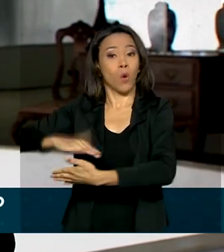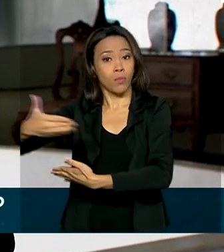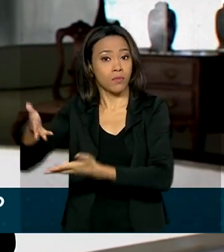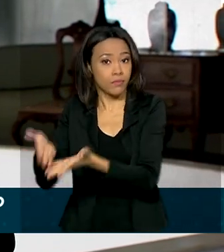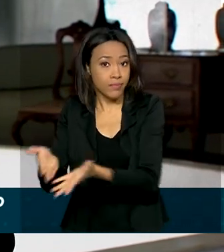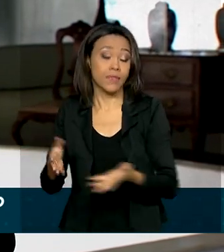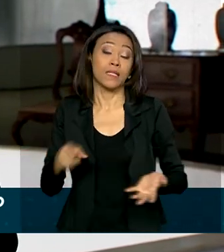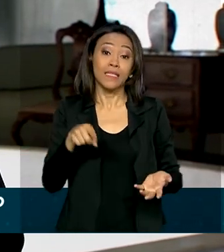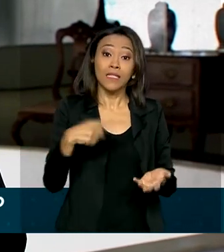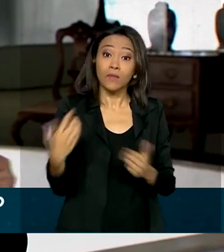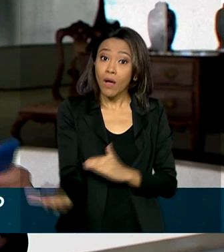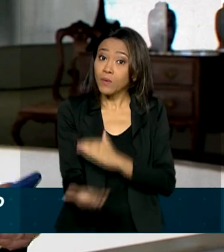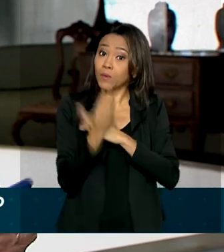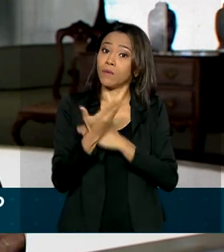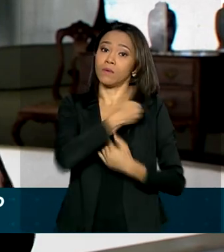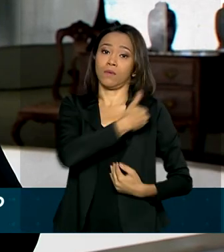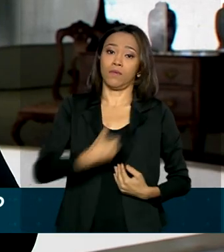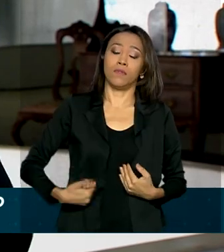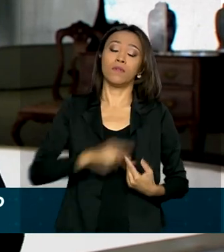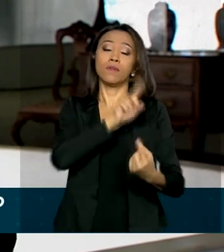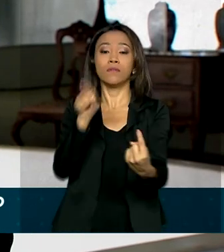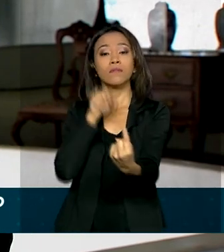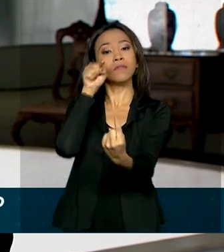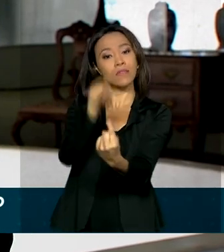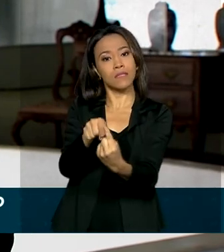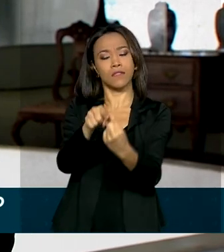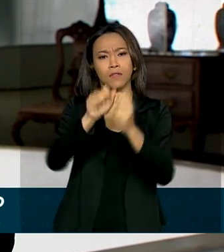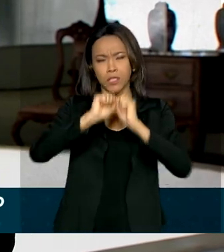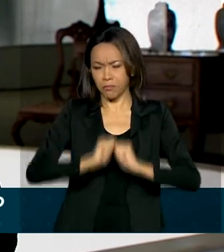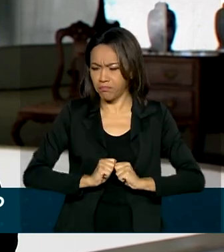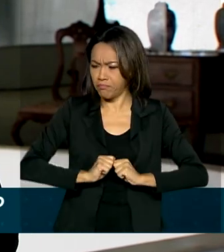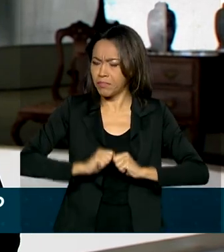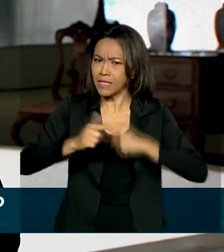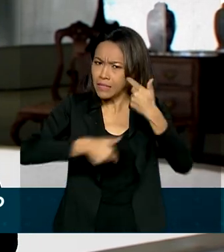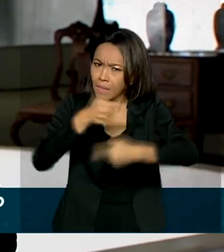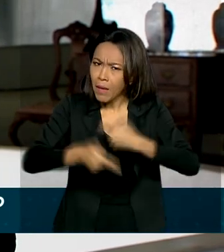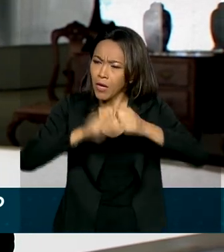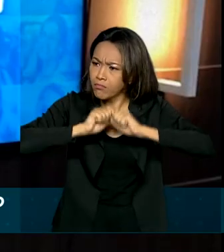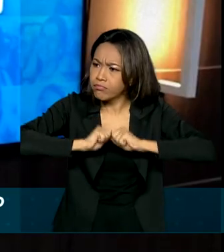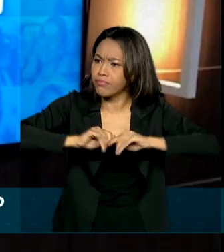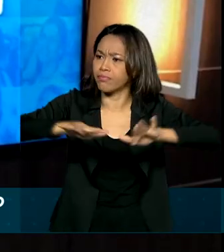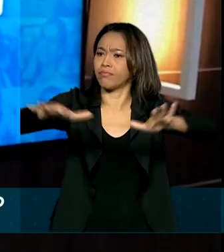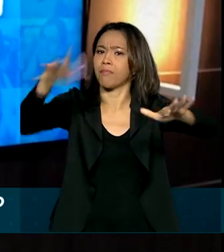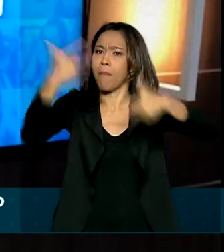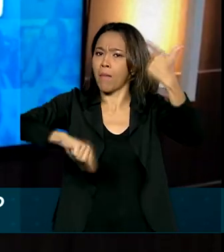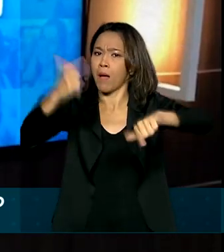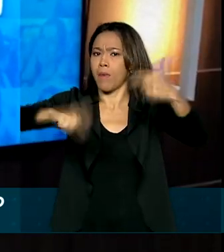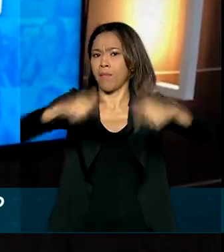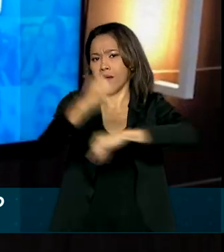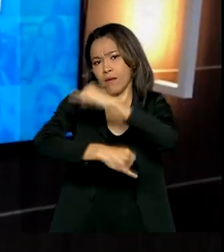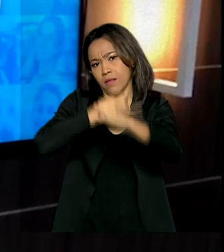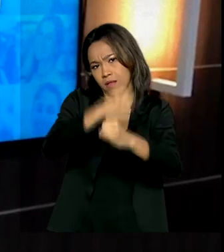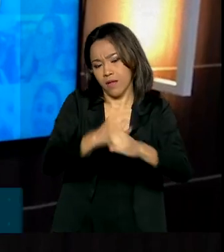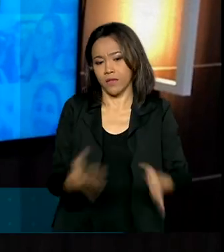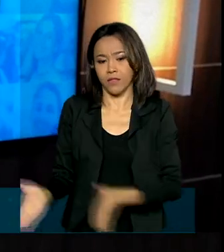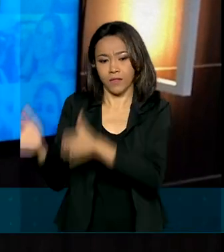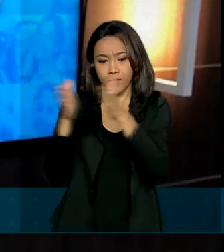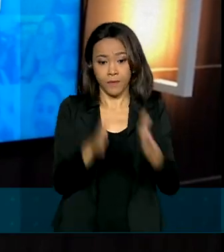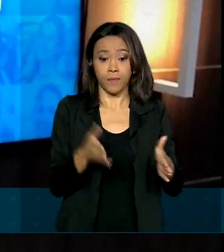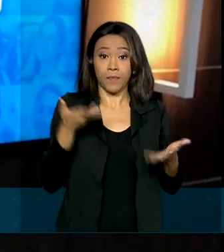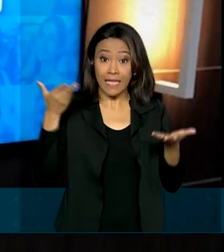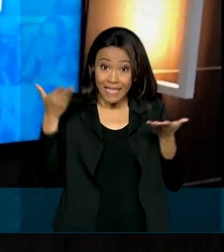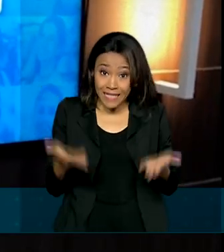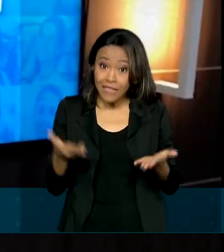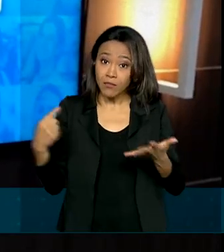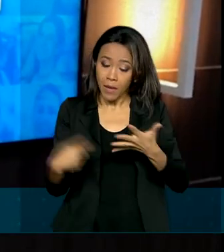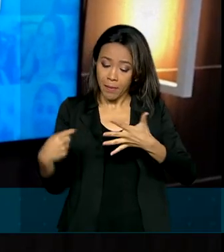digitalização do governo, que tem a meta de expandir ainda mais esse tipo de acesso. Essas ações fazem parte da estratégia do governo